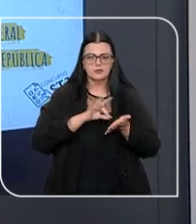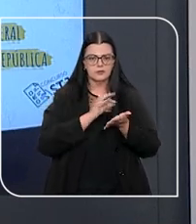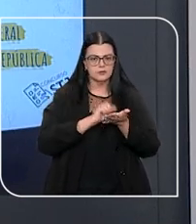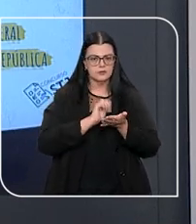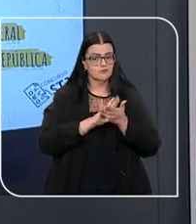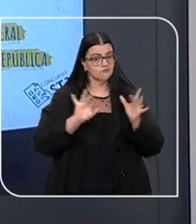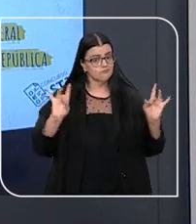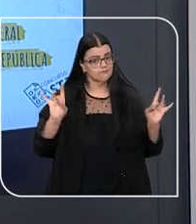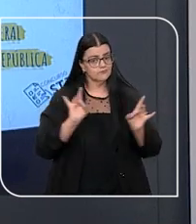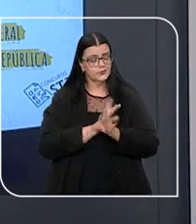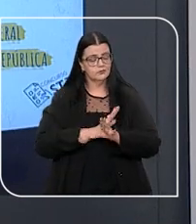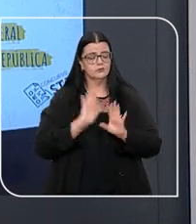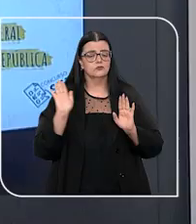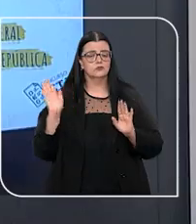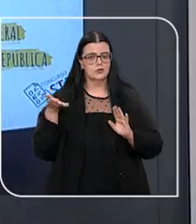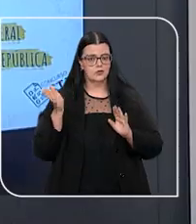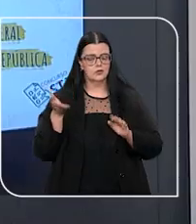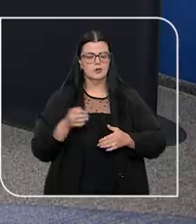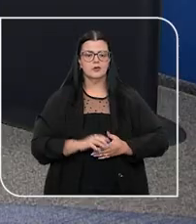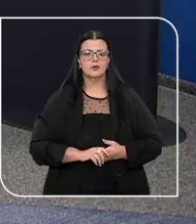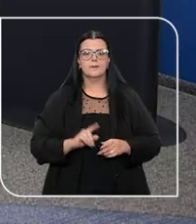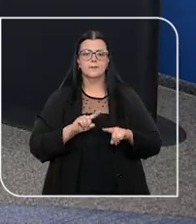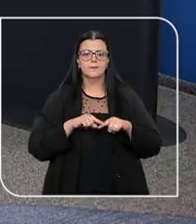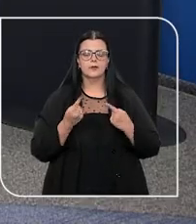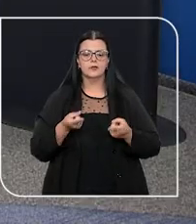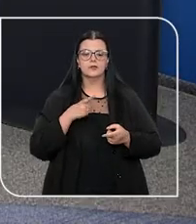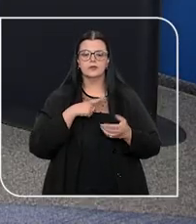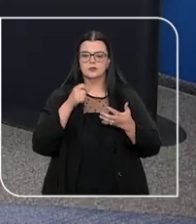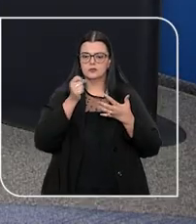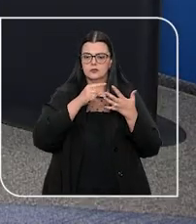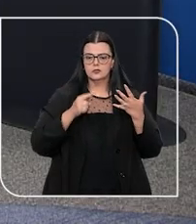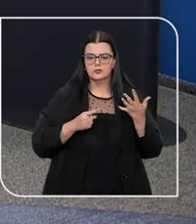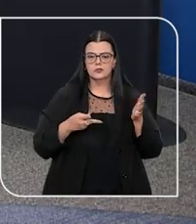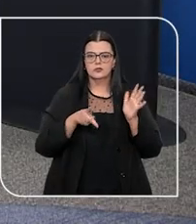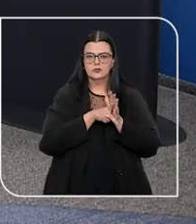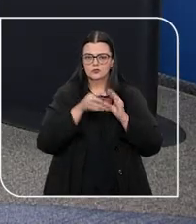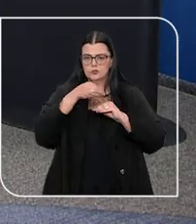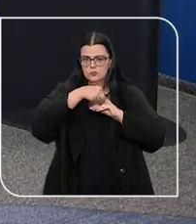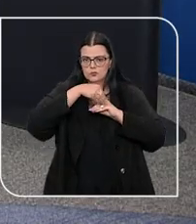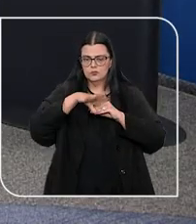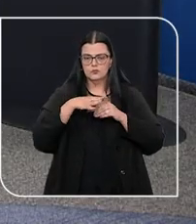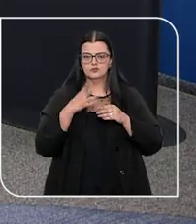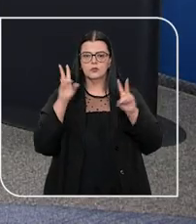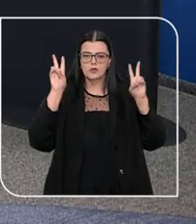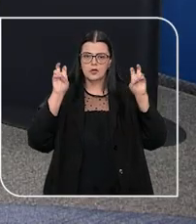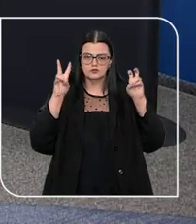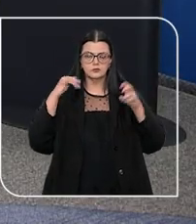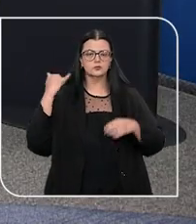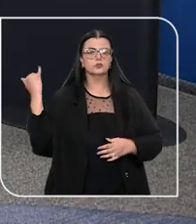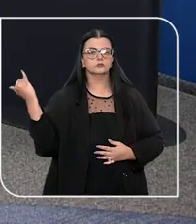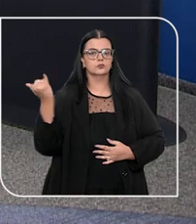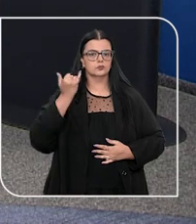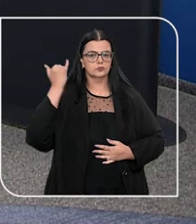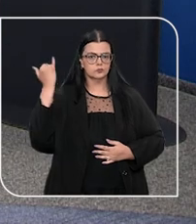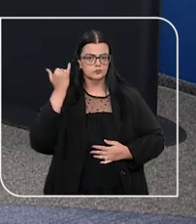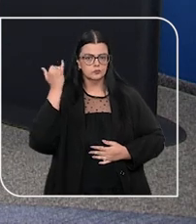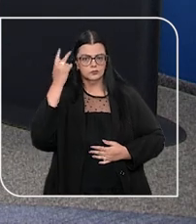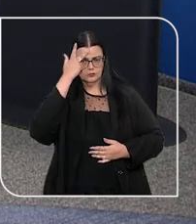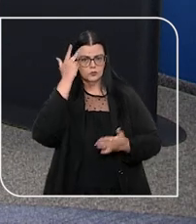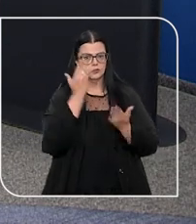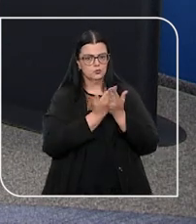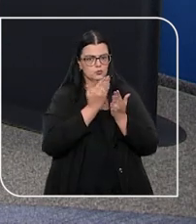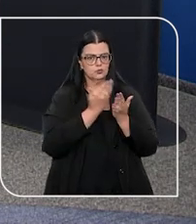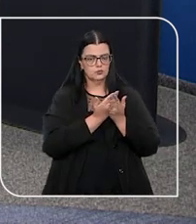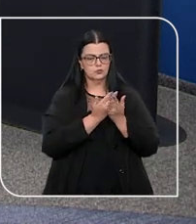inscrições já foram encerradas. Mas a gente vem com essa série de posts, inclusive o primeiro é de um assunto fundamental para quem está